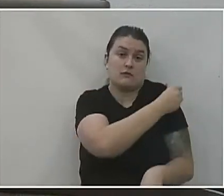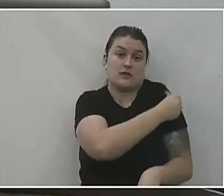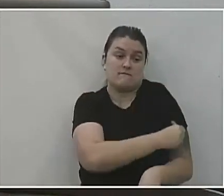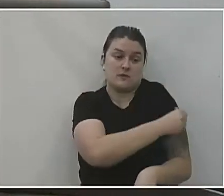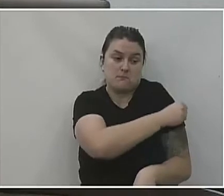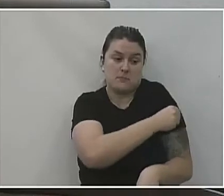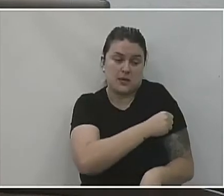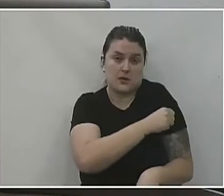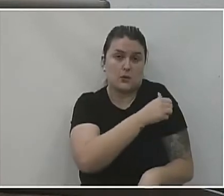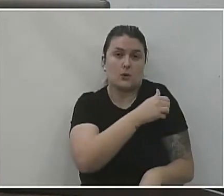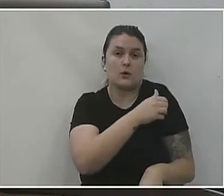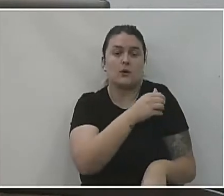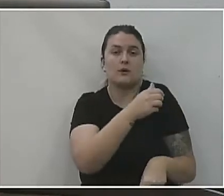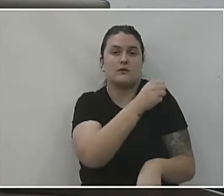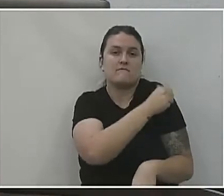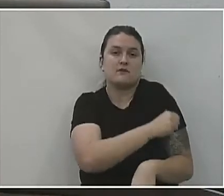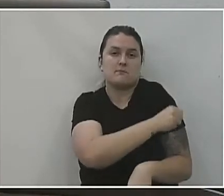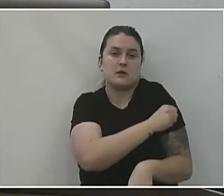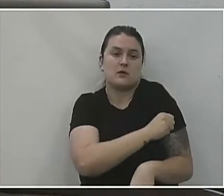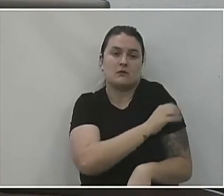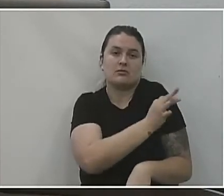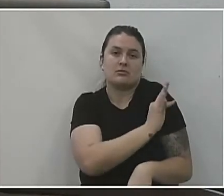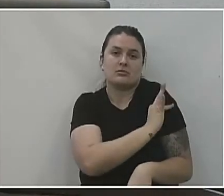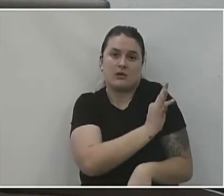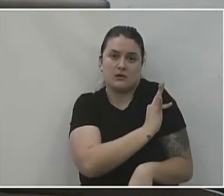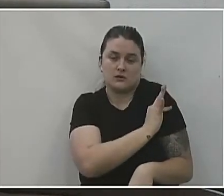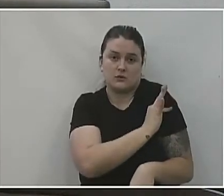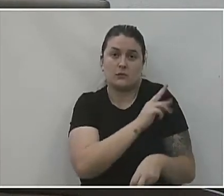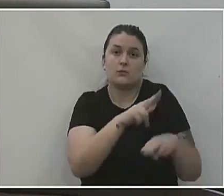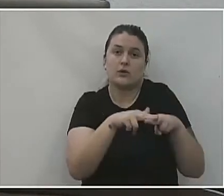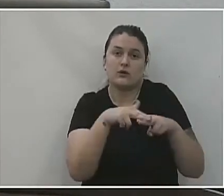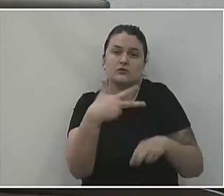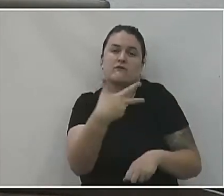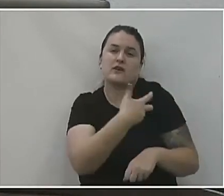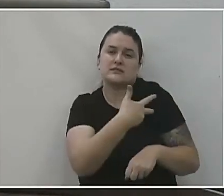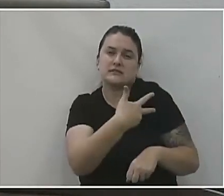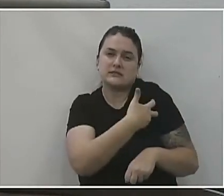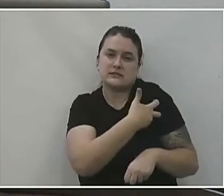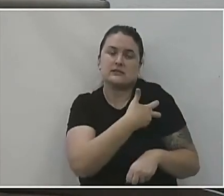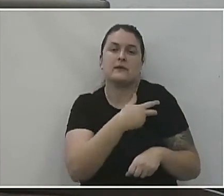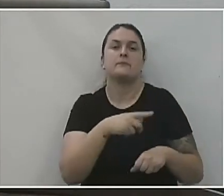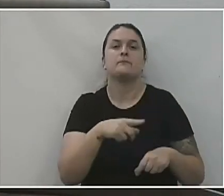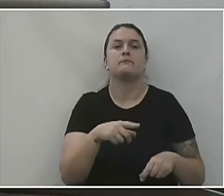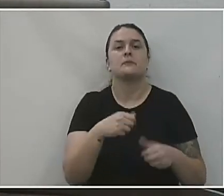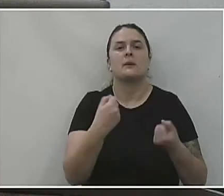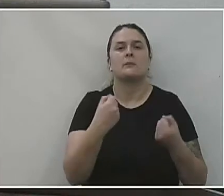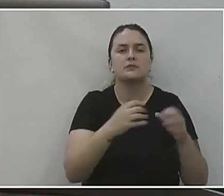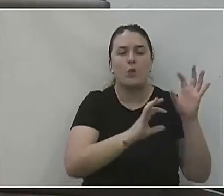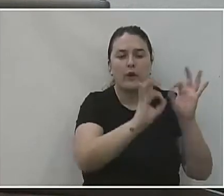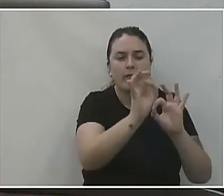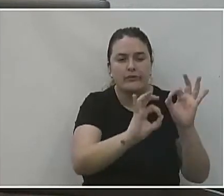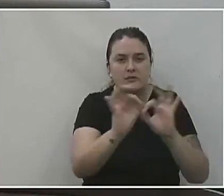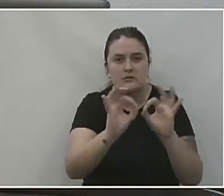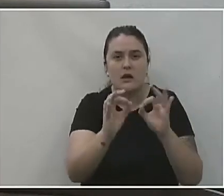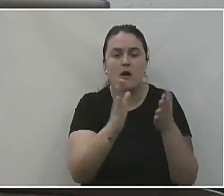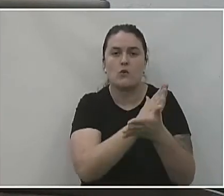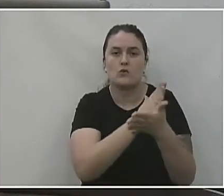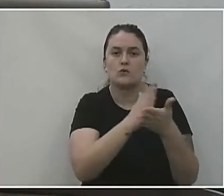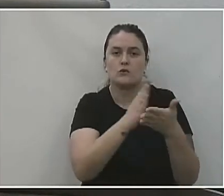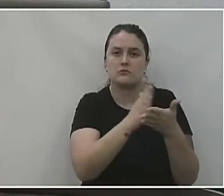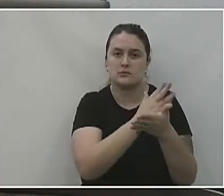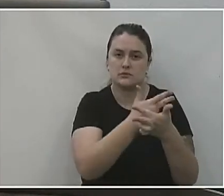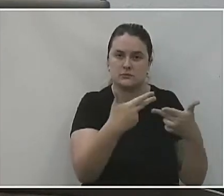que a gente teve que contratar em função também da demanda da vacinação do COVID, a gente teve que estruturar algumas coisas